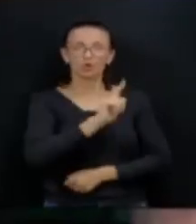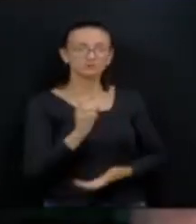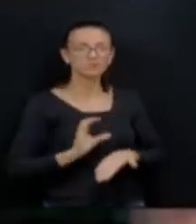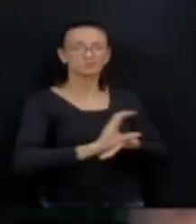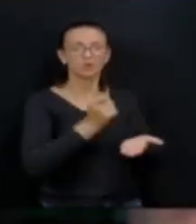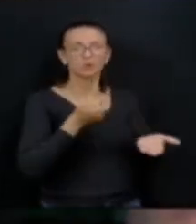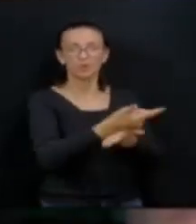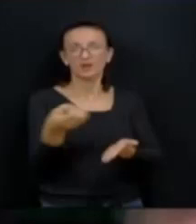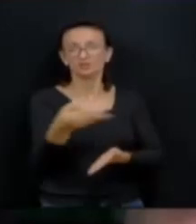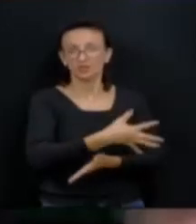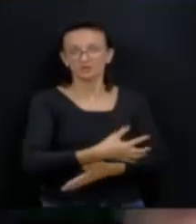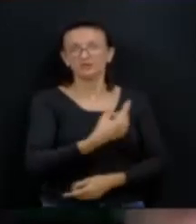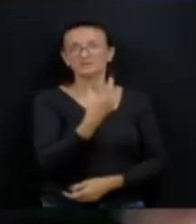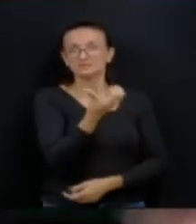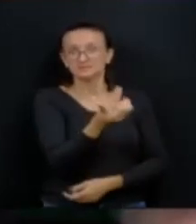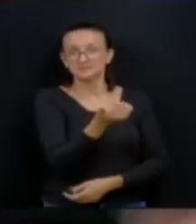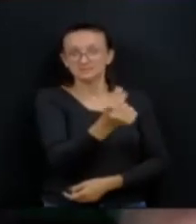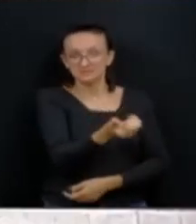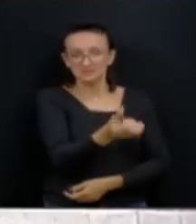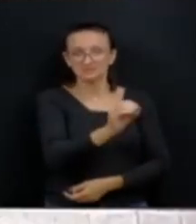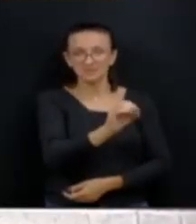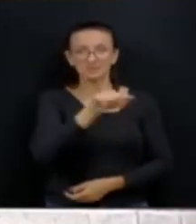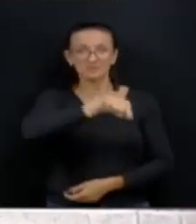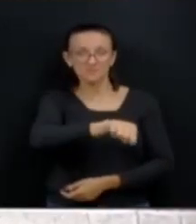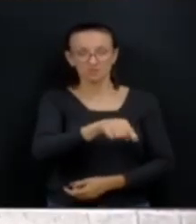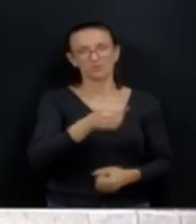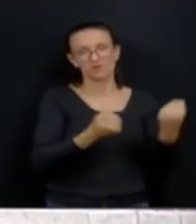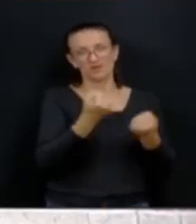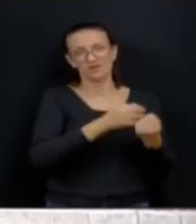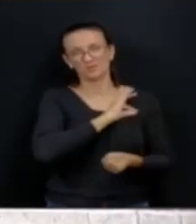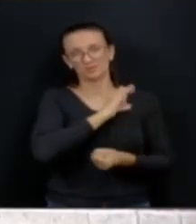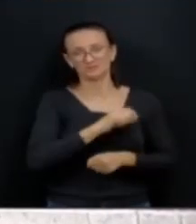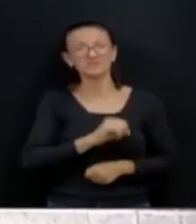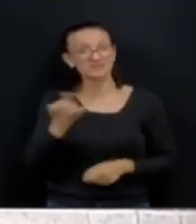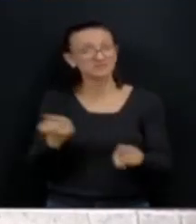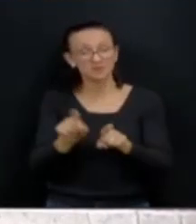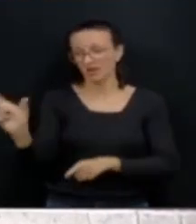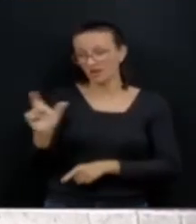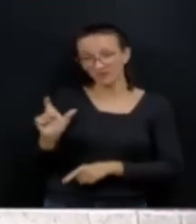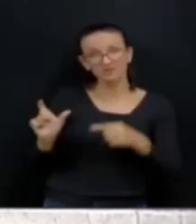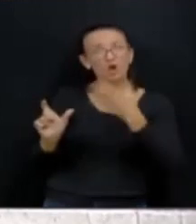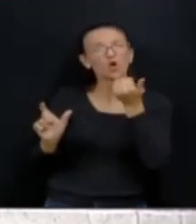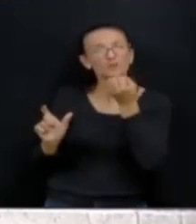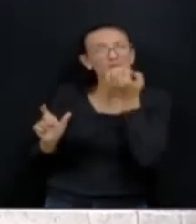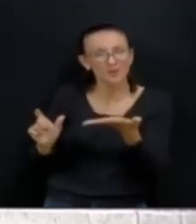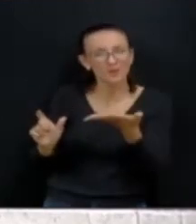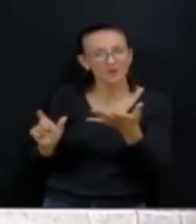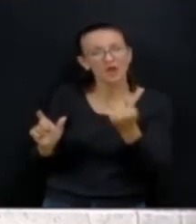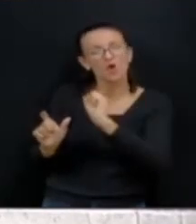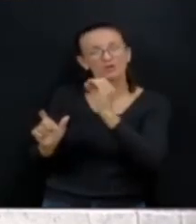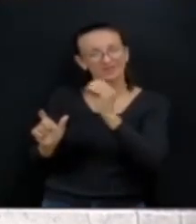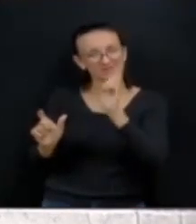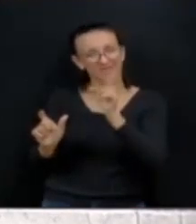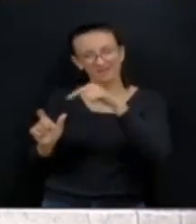mil viaturas. E se você pegar o cartão Comida Boa, que é o valor de 80 reais por família, que